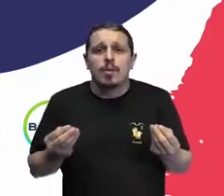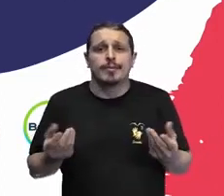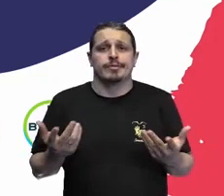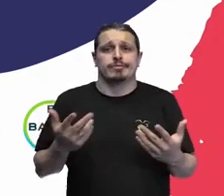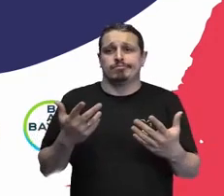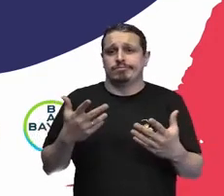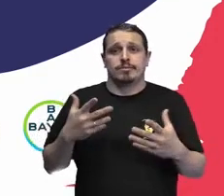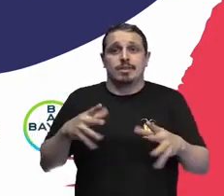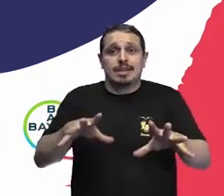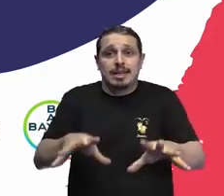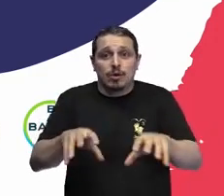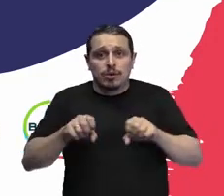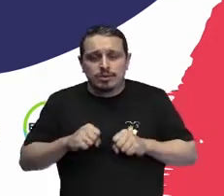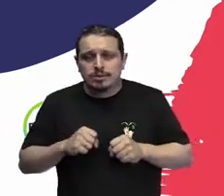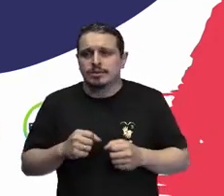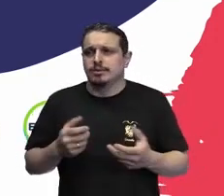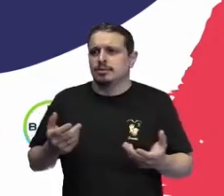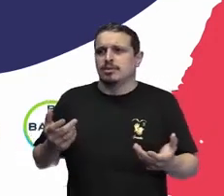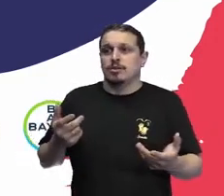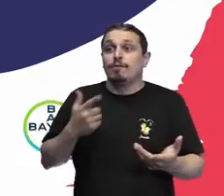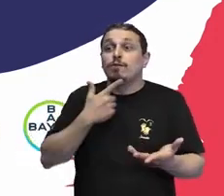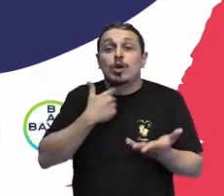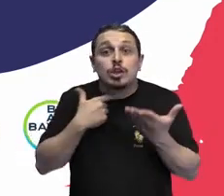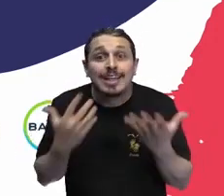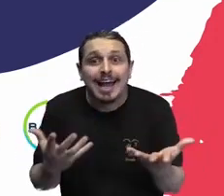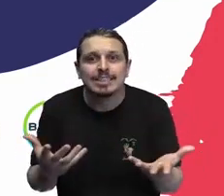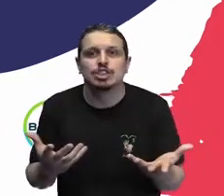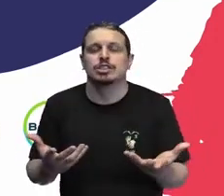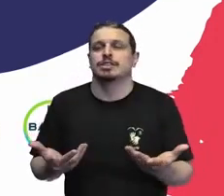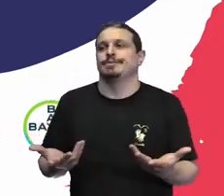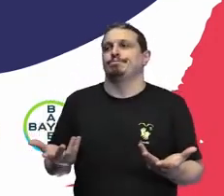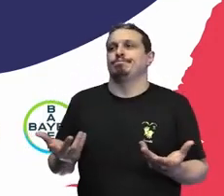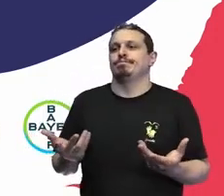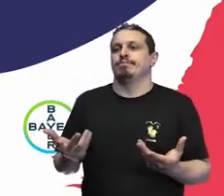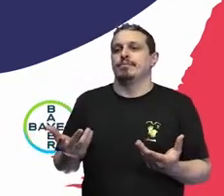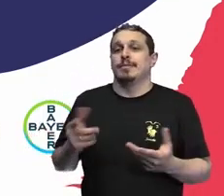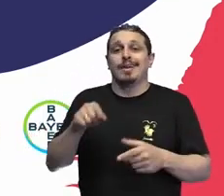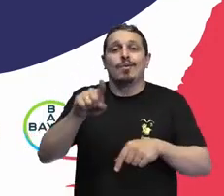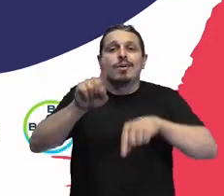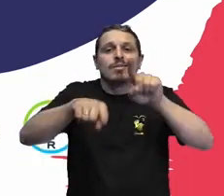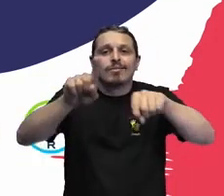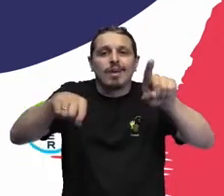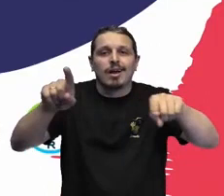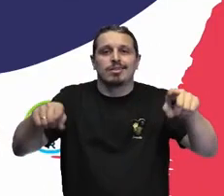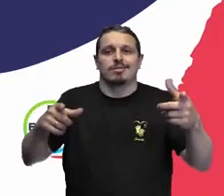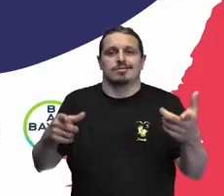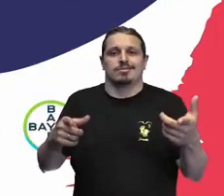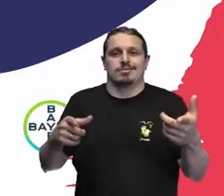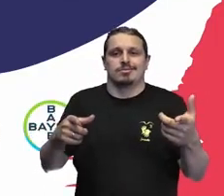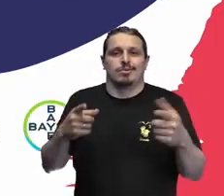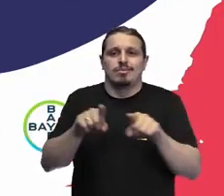ela intencionalmente, seja fazendo, por exemplo, um processo seletivo